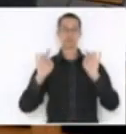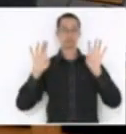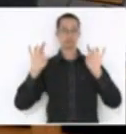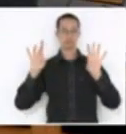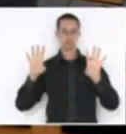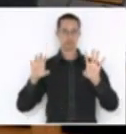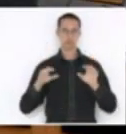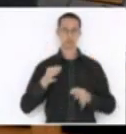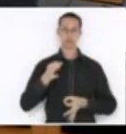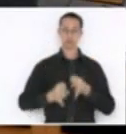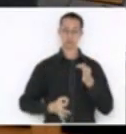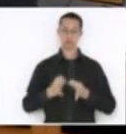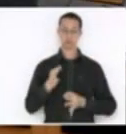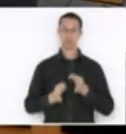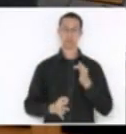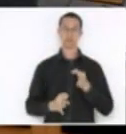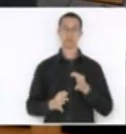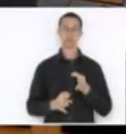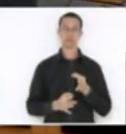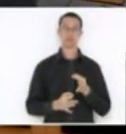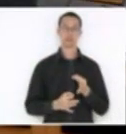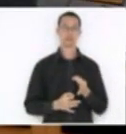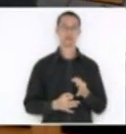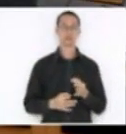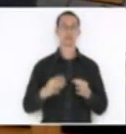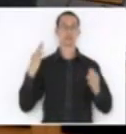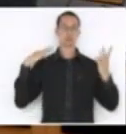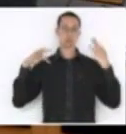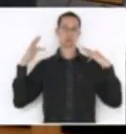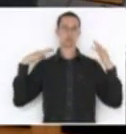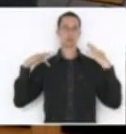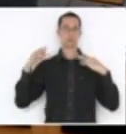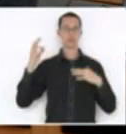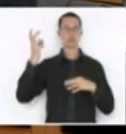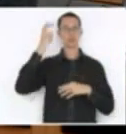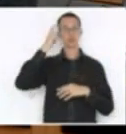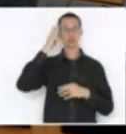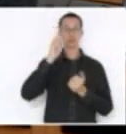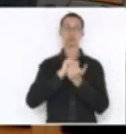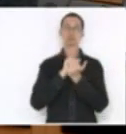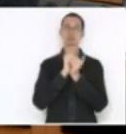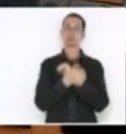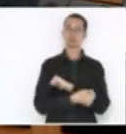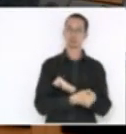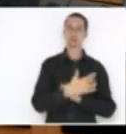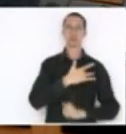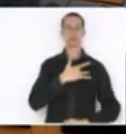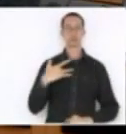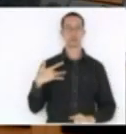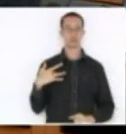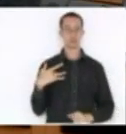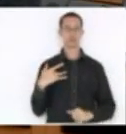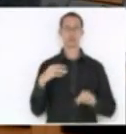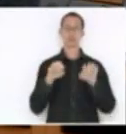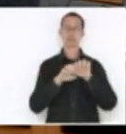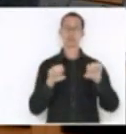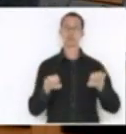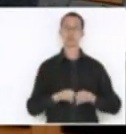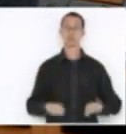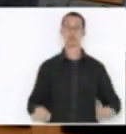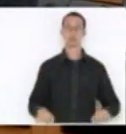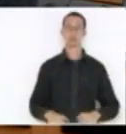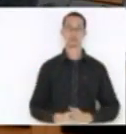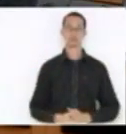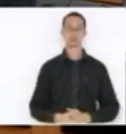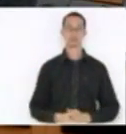justiça e cidadania, turismo, cultura, esporte, saúde e infraestrutura. Por que eu